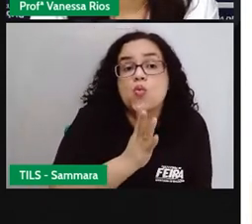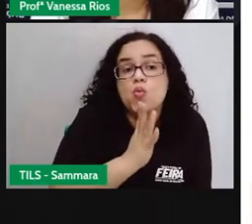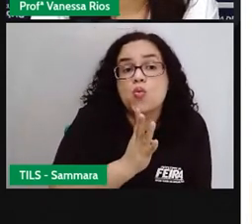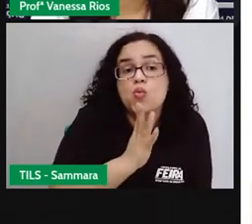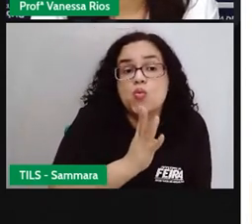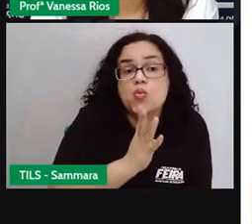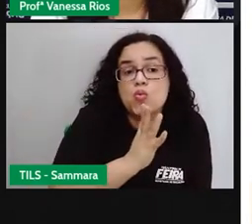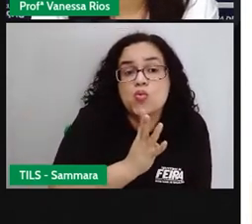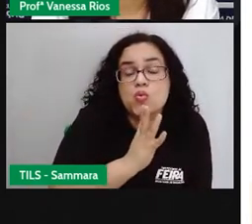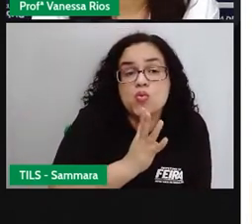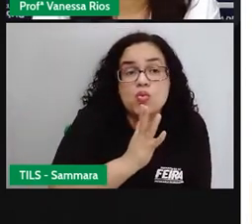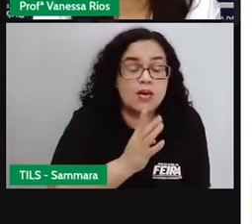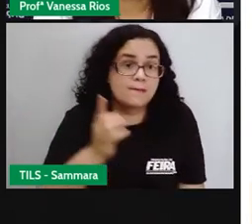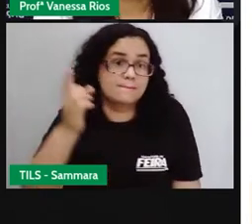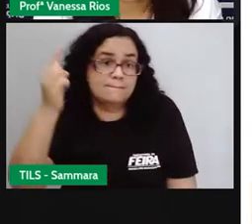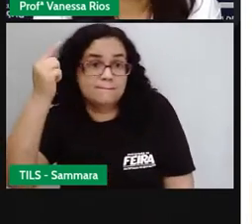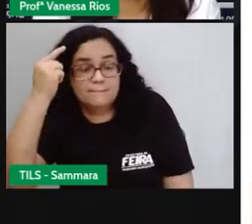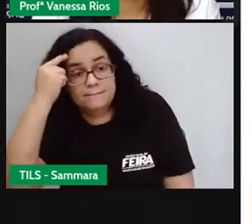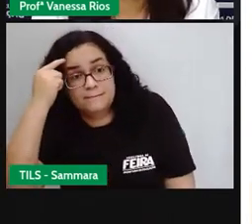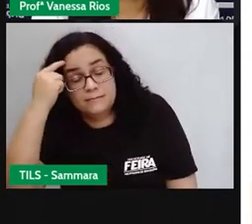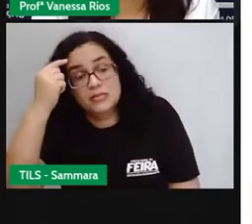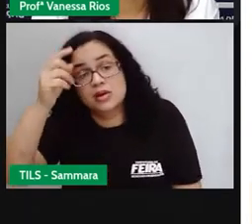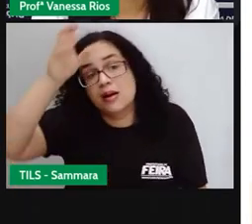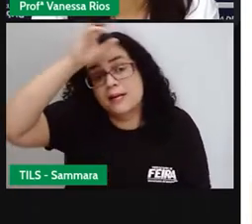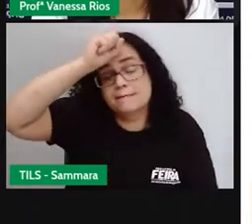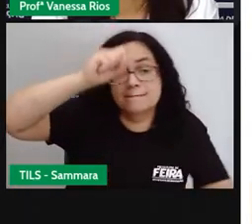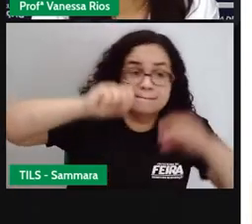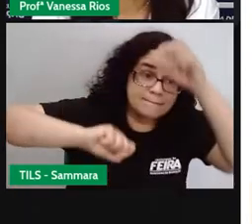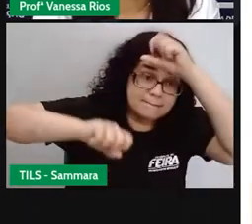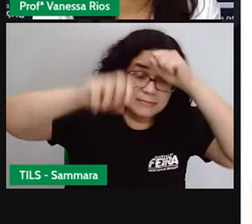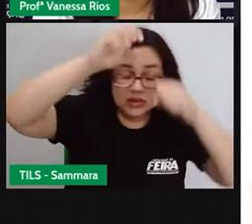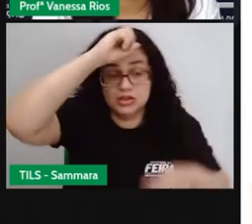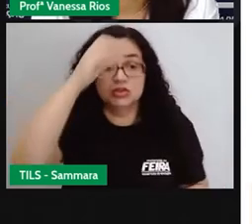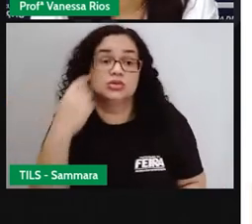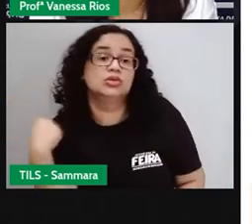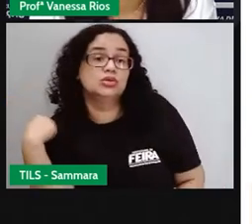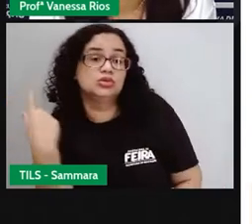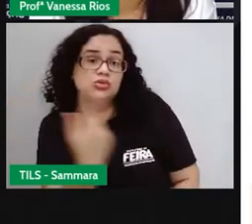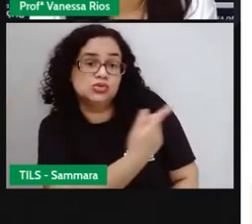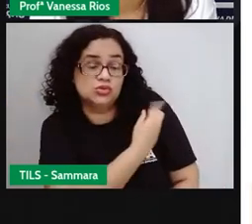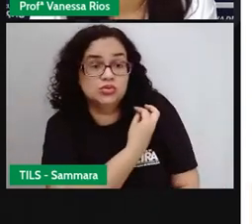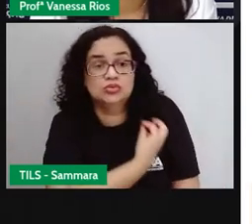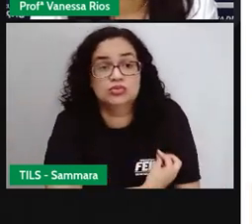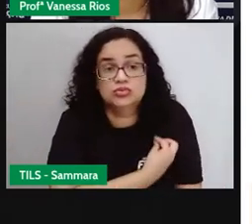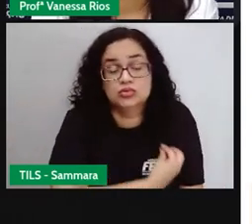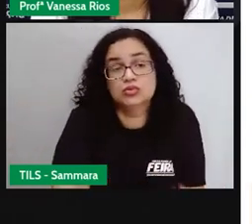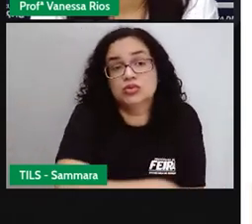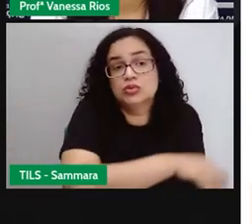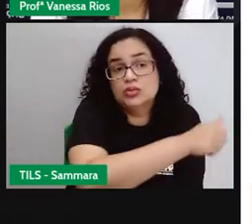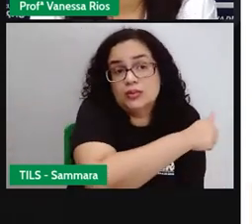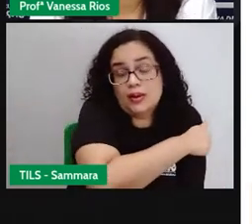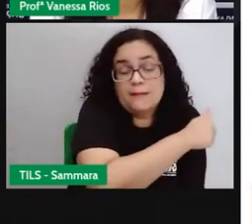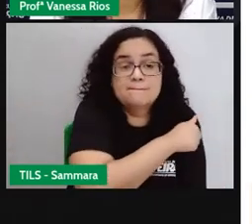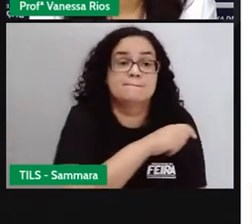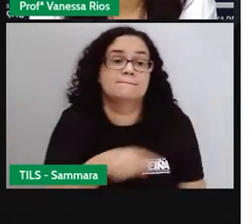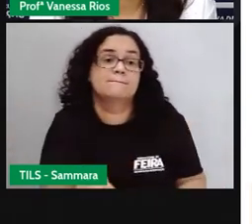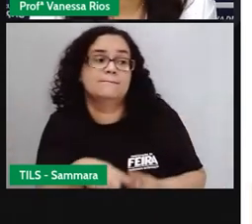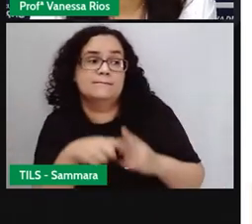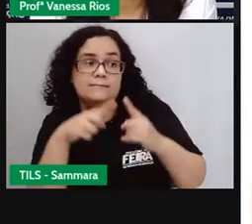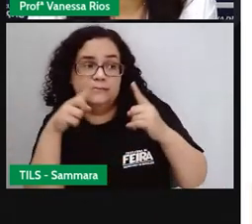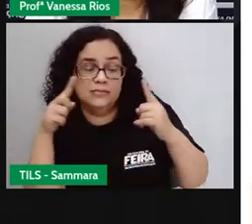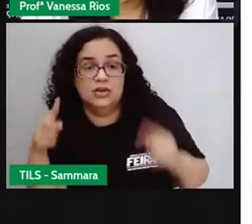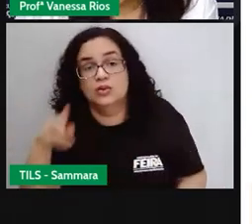nos proporciona reflexão e aprendizagem para a nossa vida, não só enquanto estudante, mas também